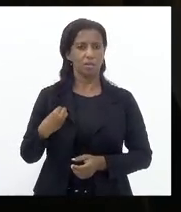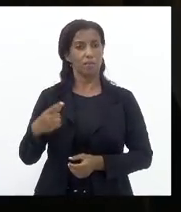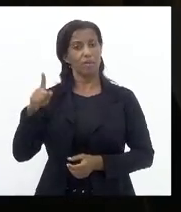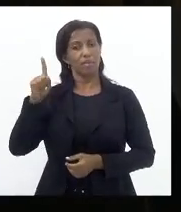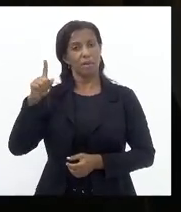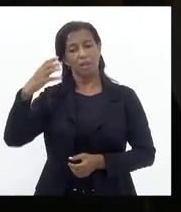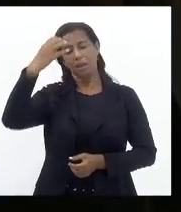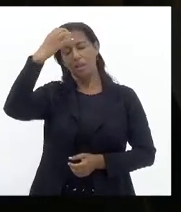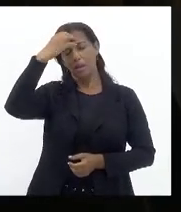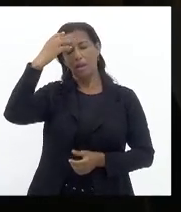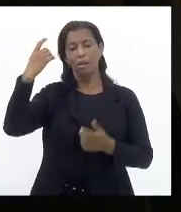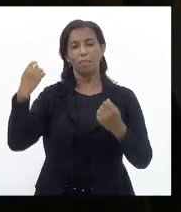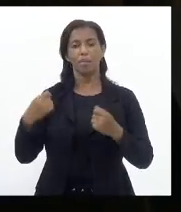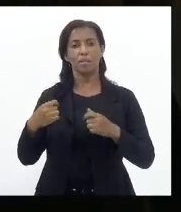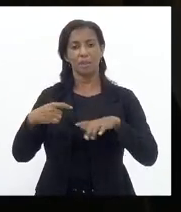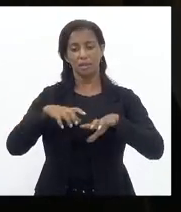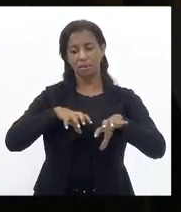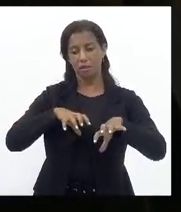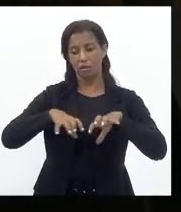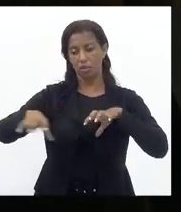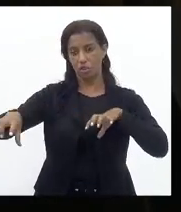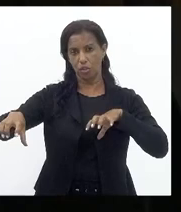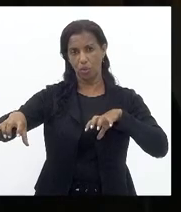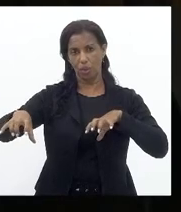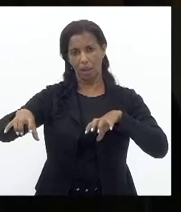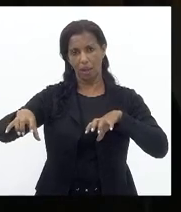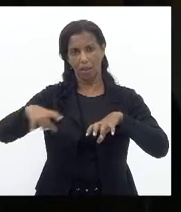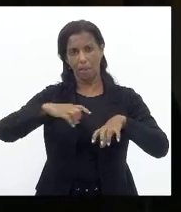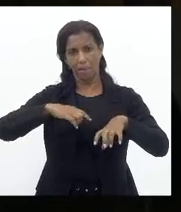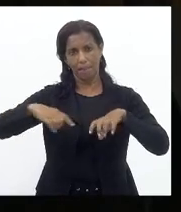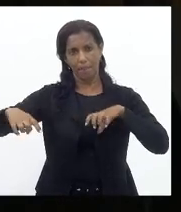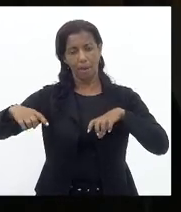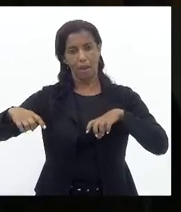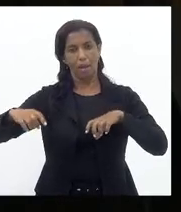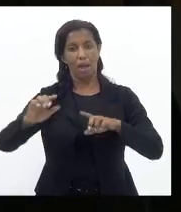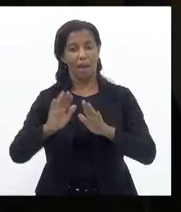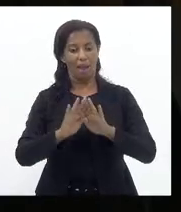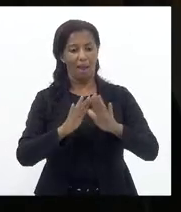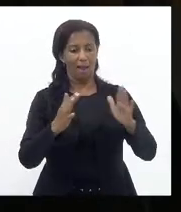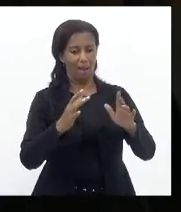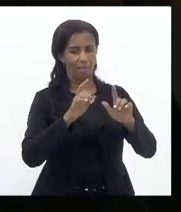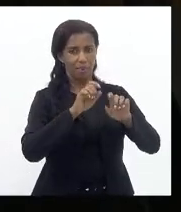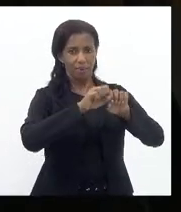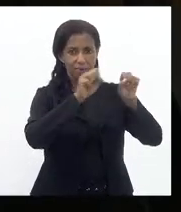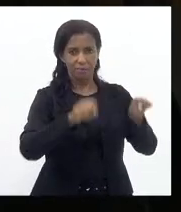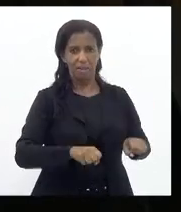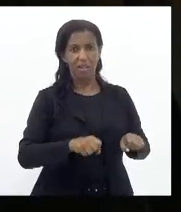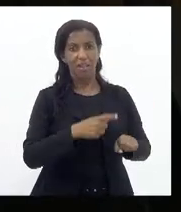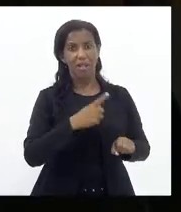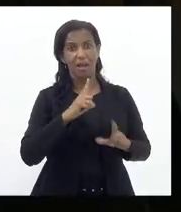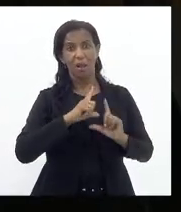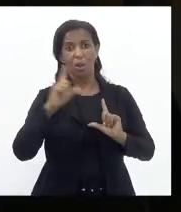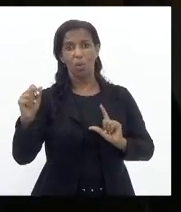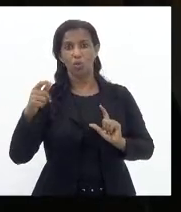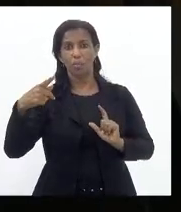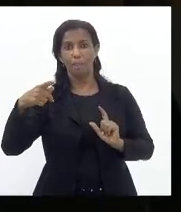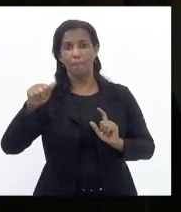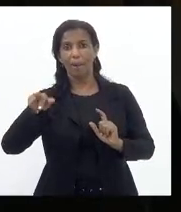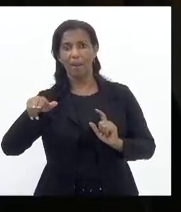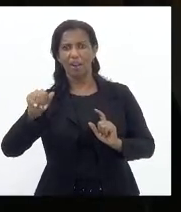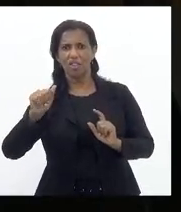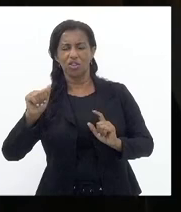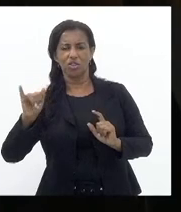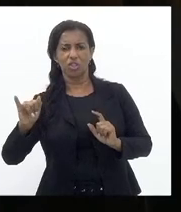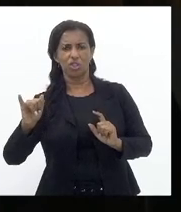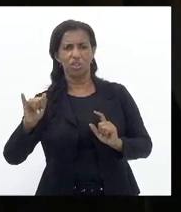dos Reis Tenha que se Deslocar O sistema Abre-vaga Para a cidade De Paraty Que é